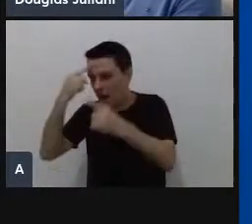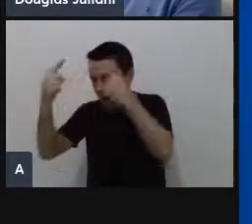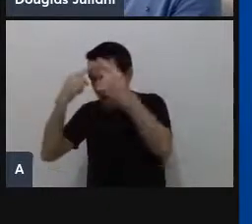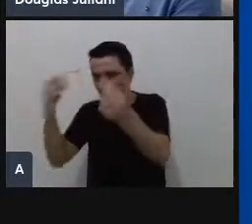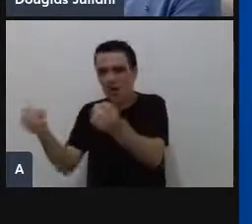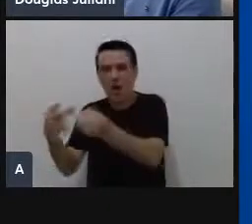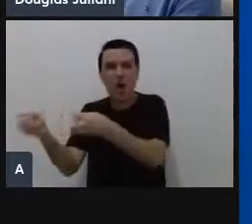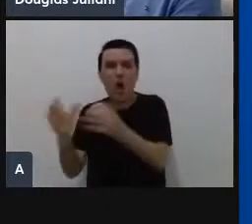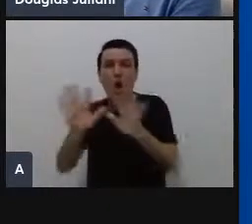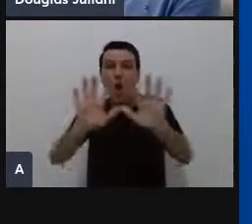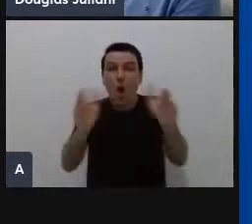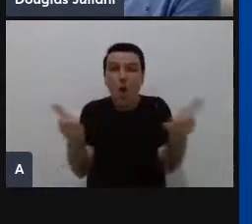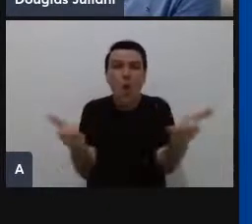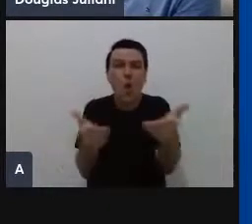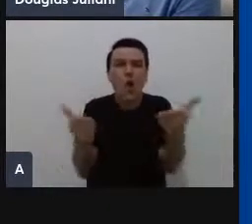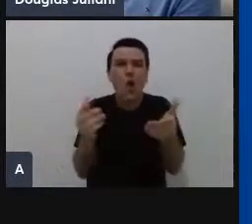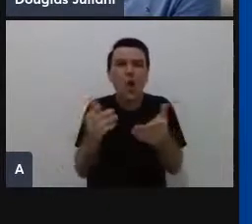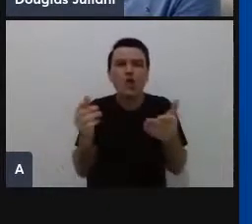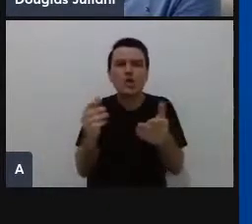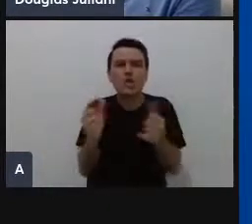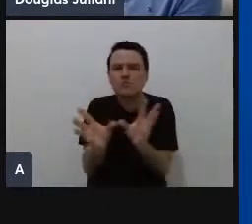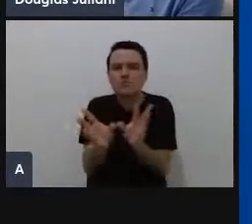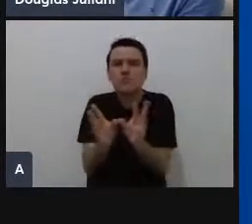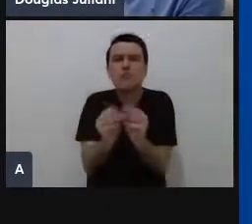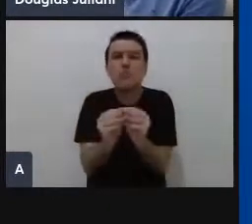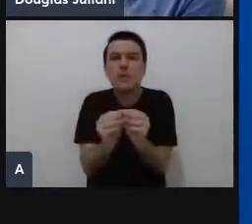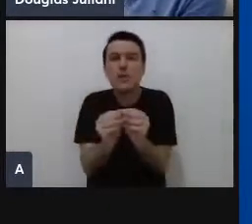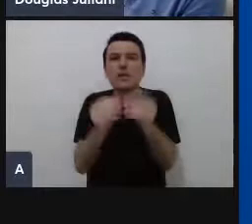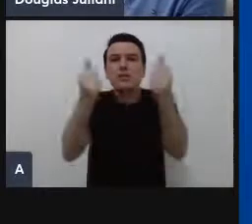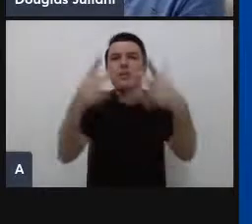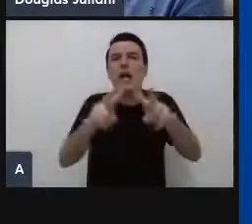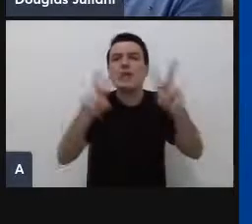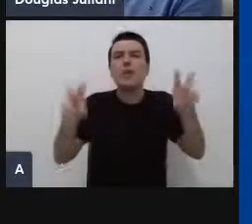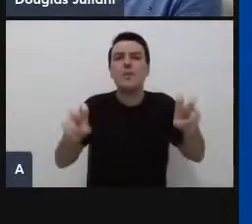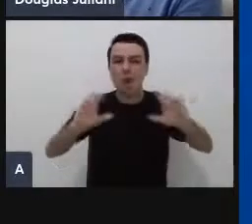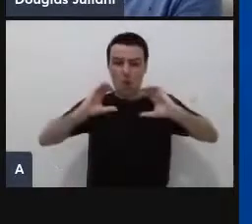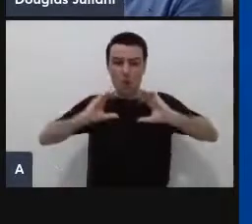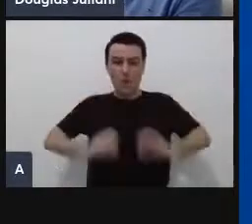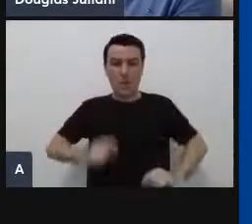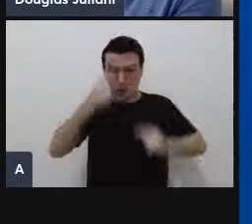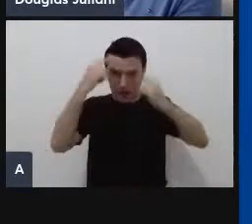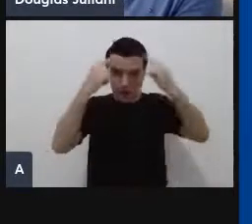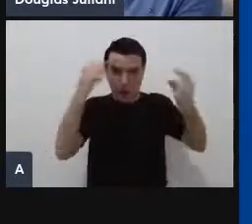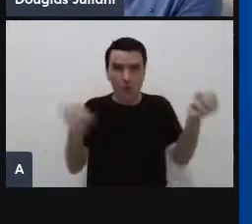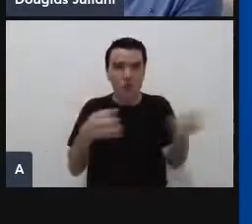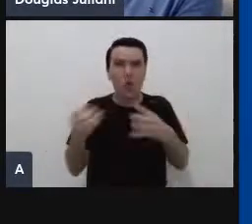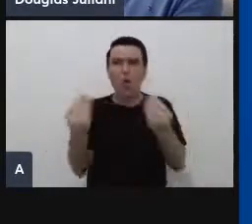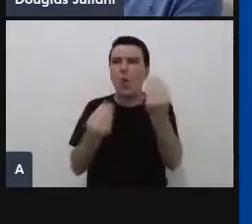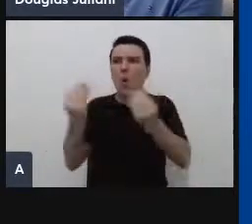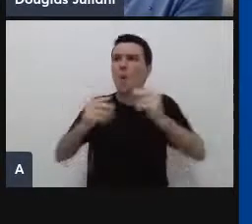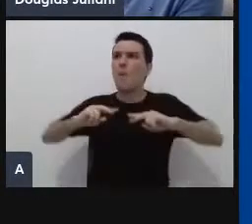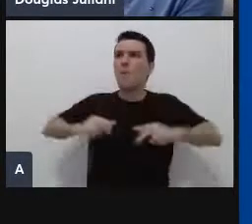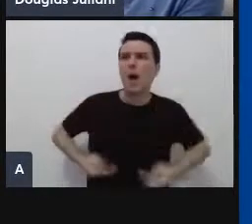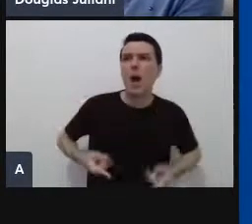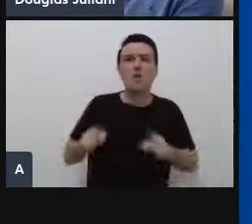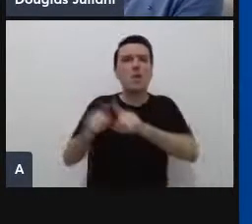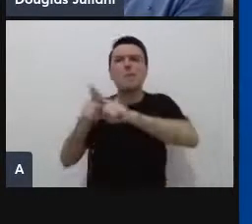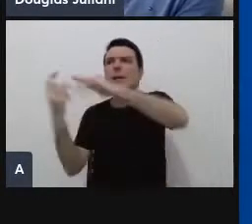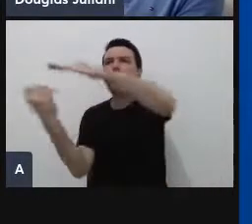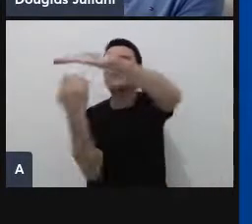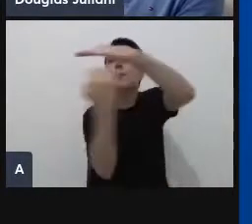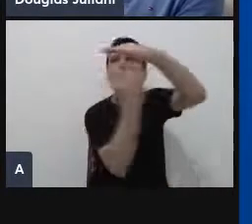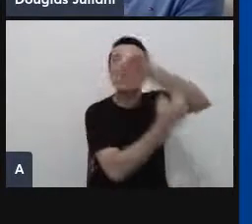um pouquinho sobre o comportamento inovador, então os aspectos do comportamento humano e do comportamento organizacional, a ideia é fazer